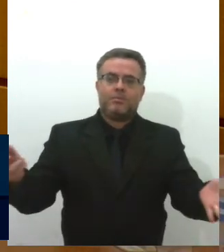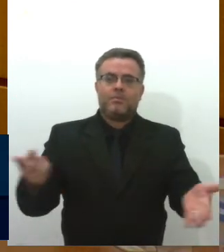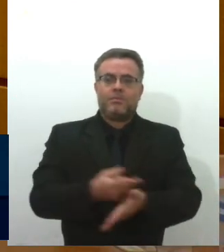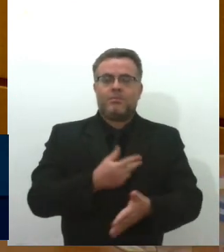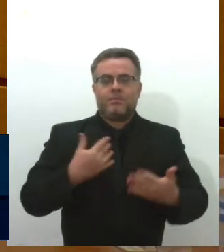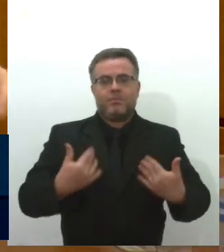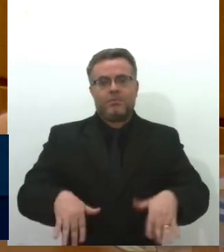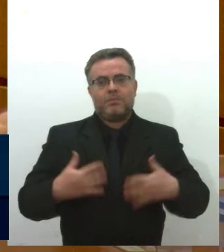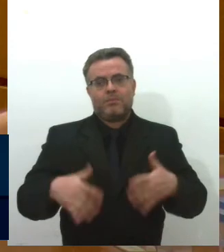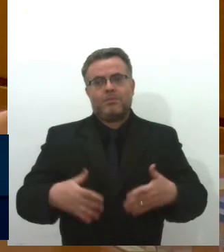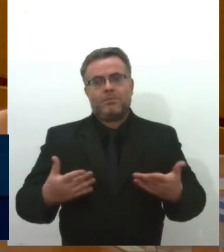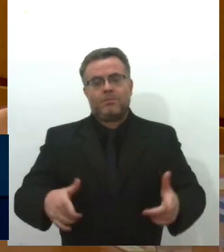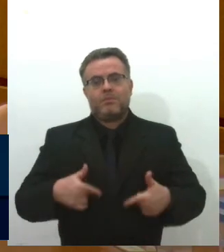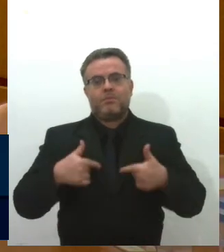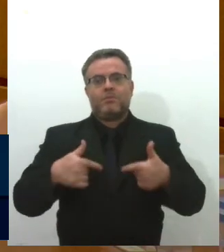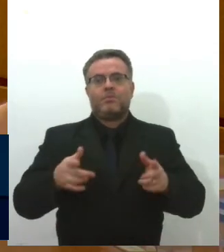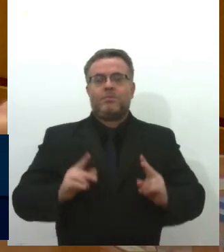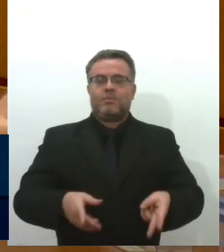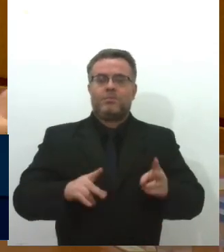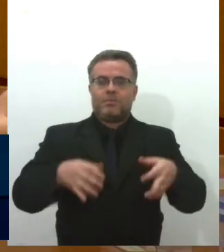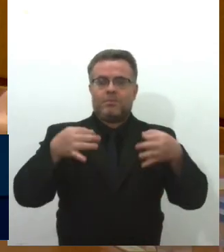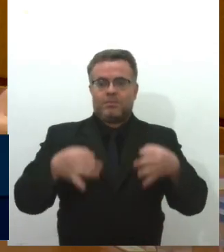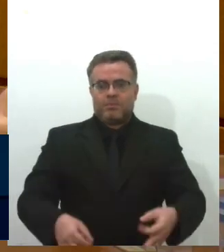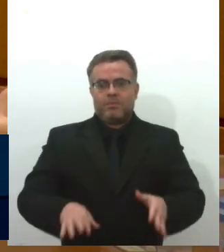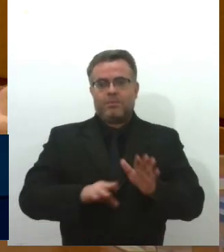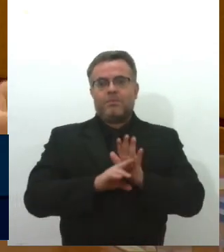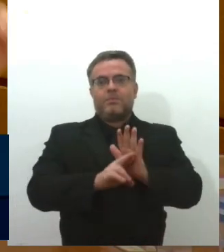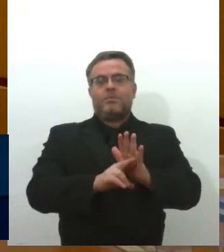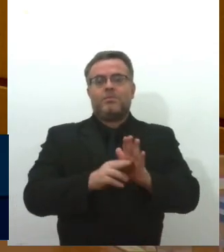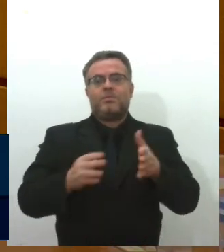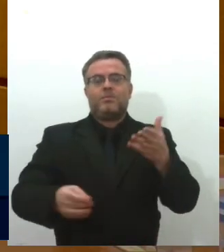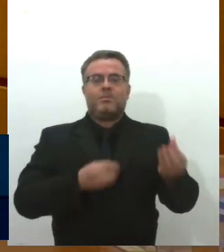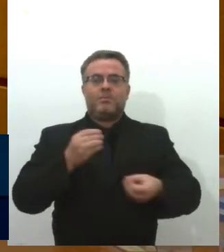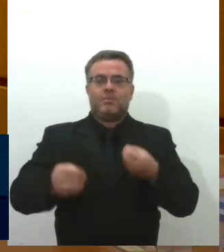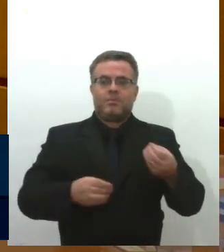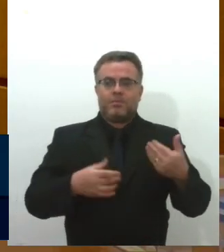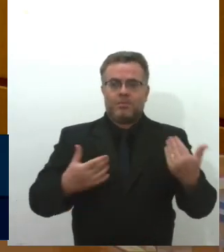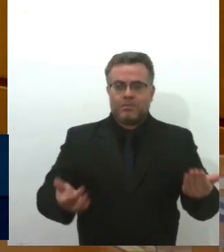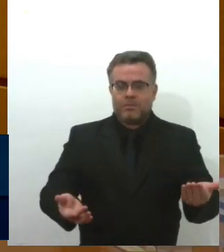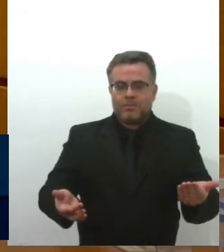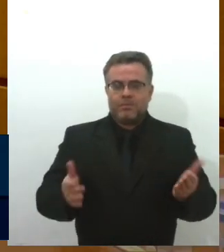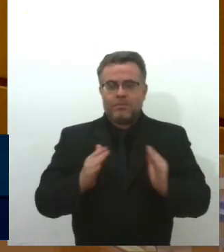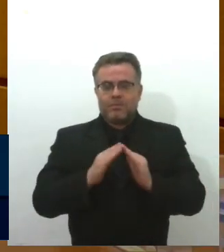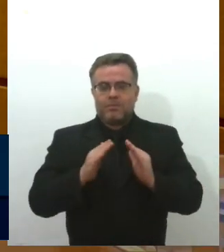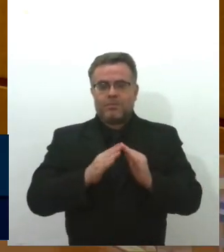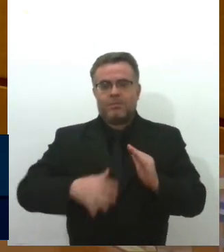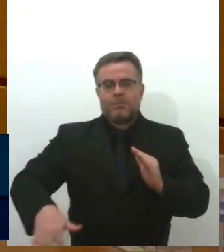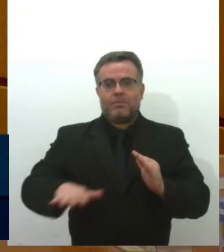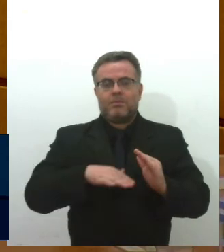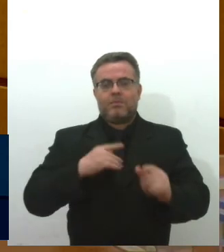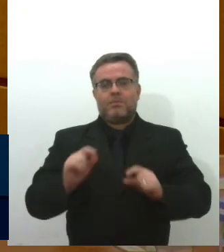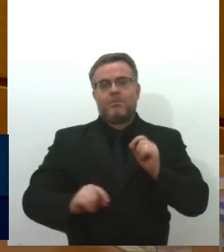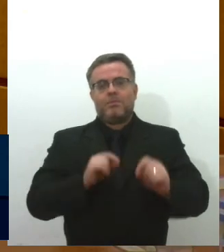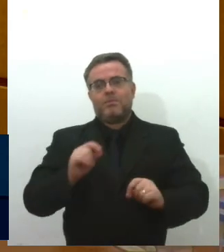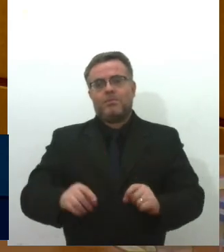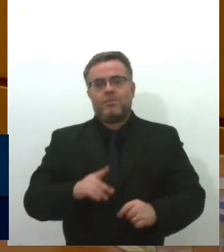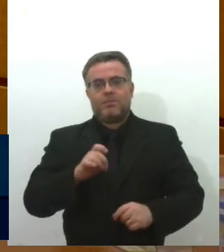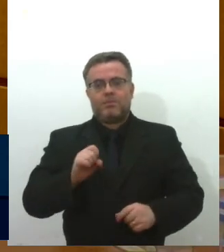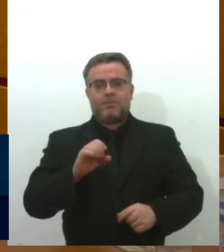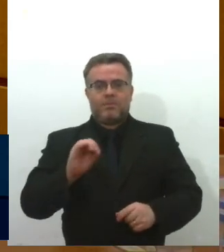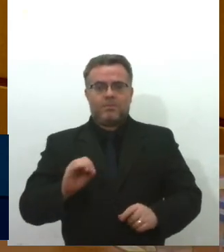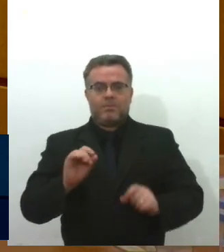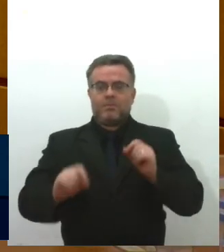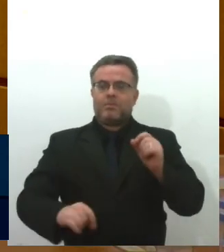Uma ação que é ilegal e representa um retrocesso na área de habitação e saneamento, tanto que a própria Agresi teve que